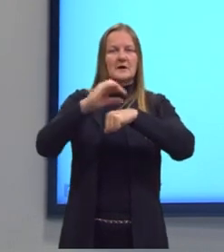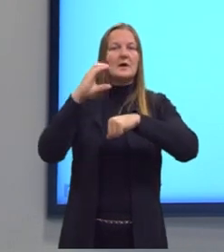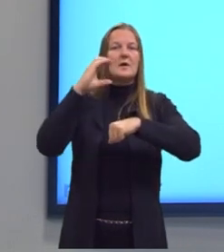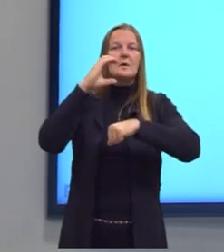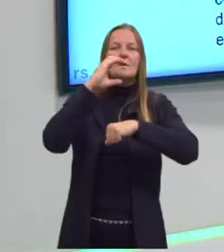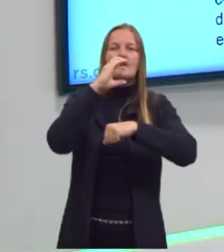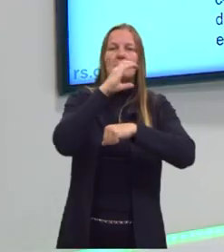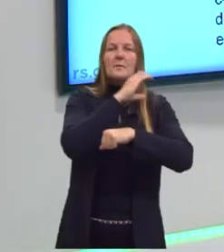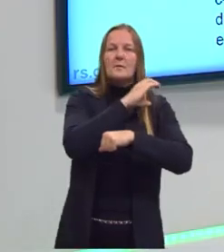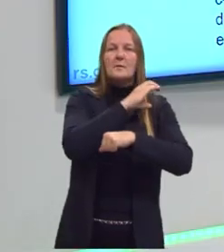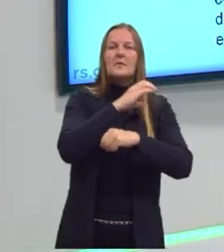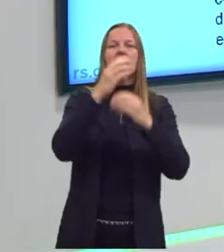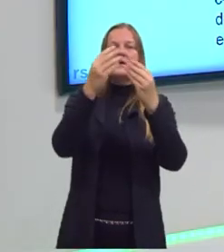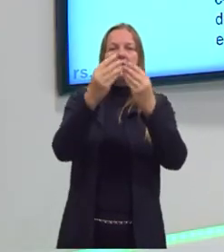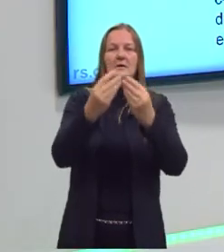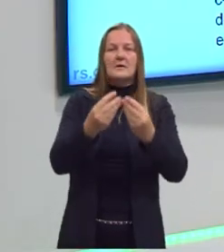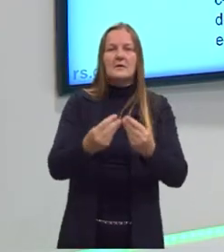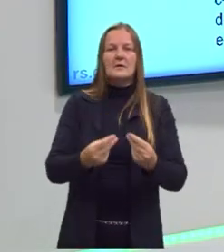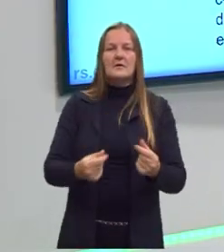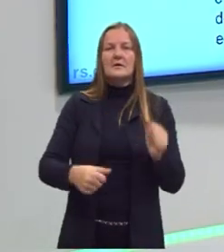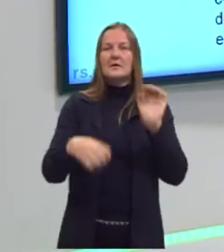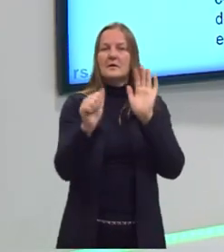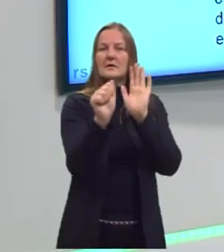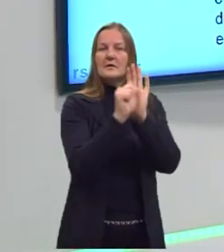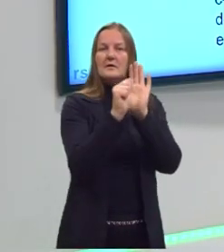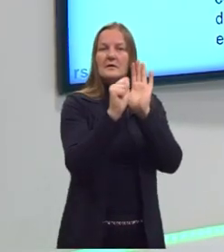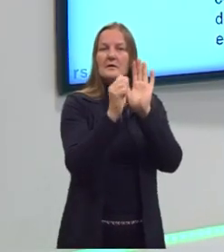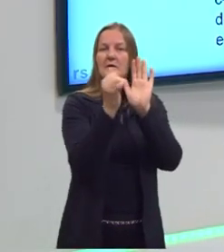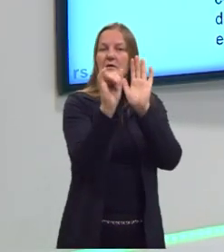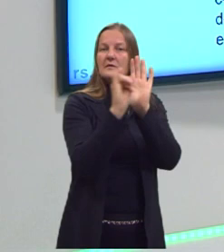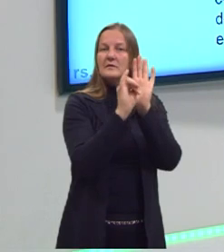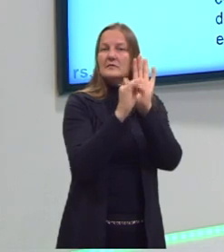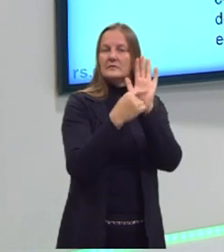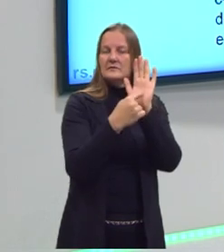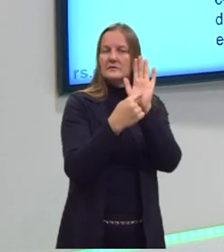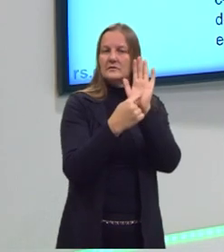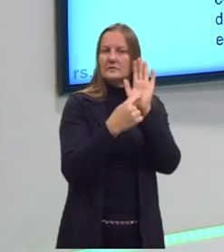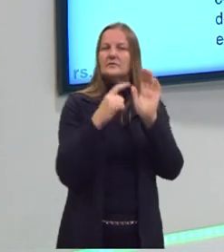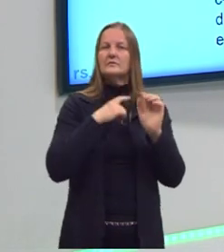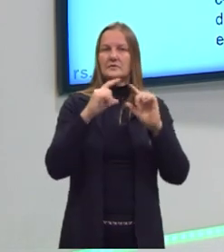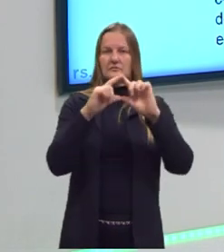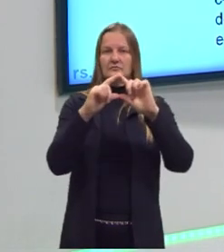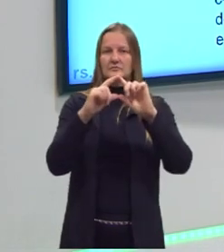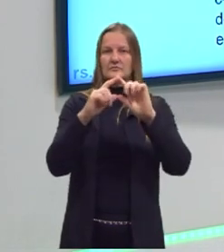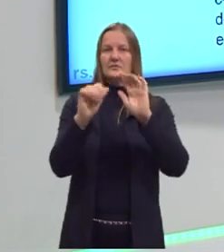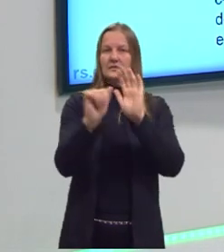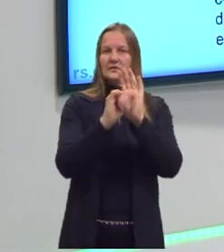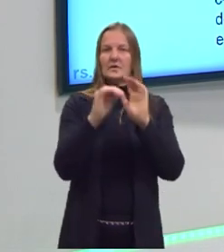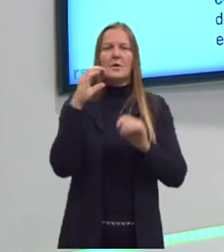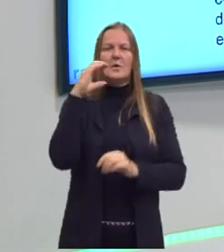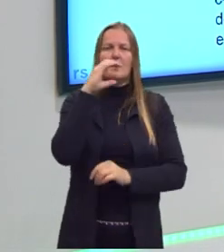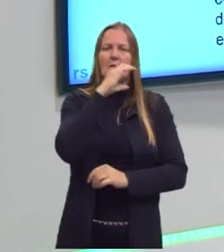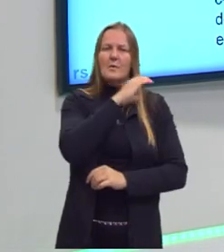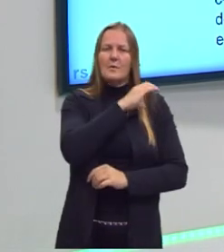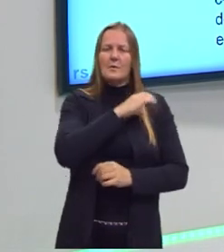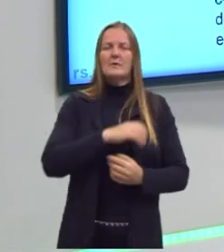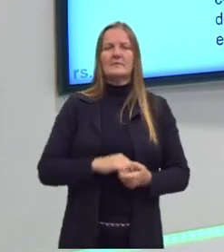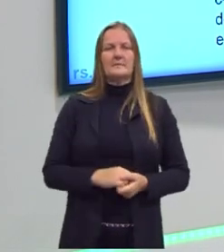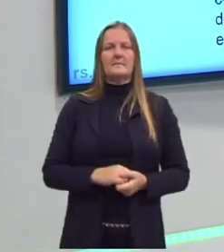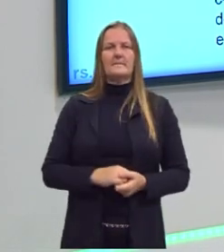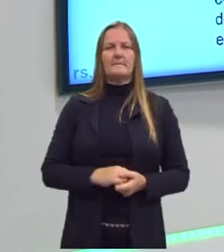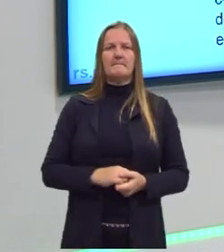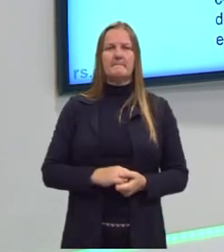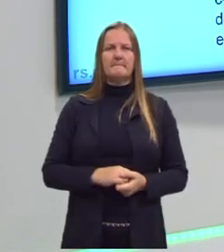decomposição, porque está sinalizando que teve uma adição de um fator externo do calor para ocorrer.